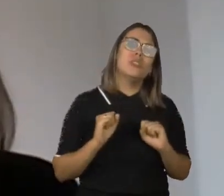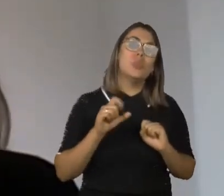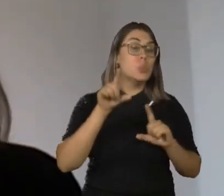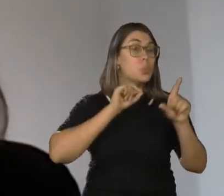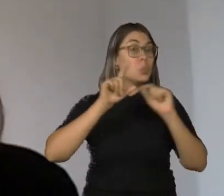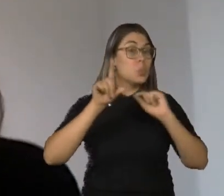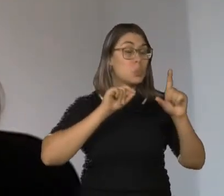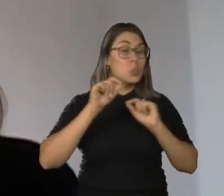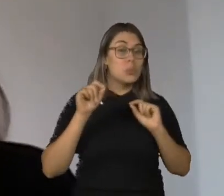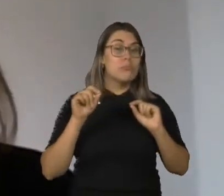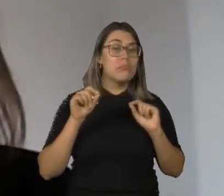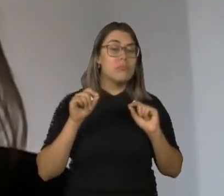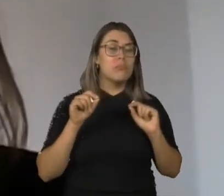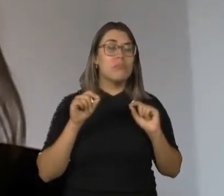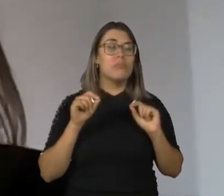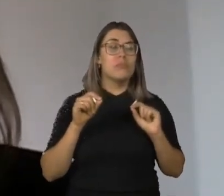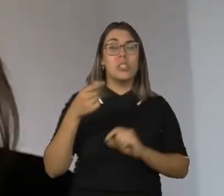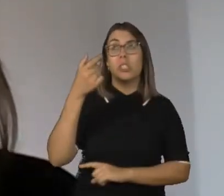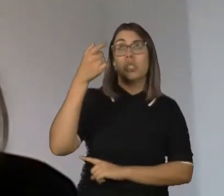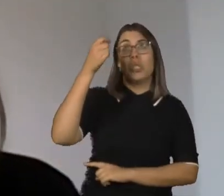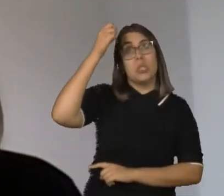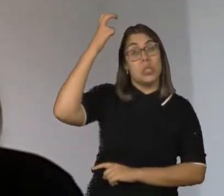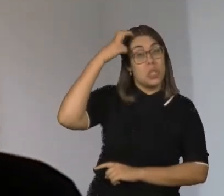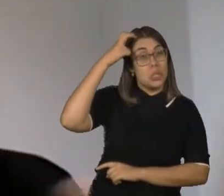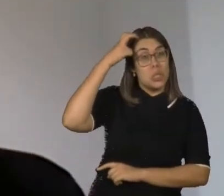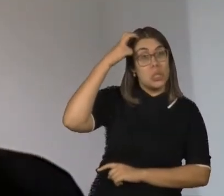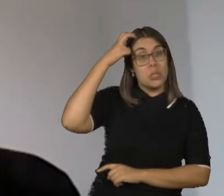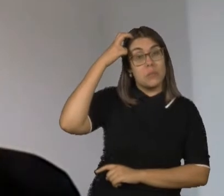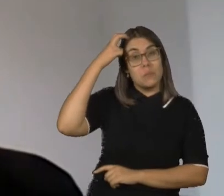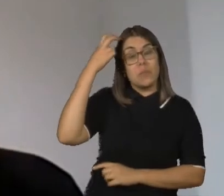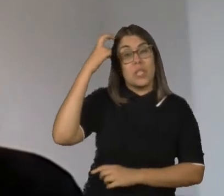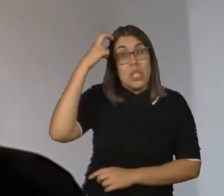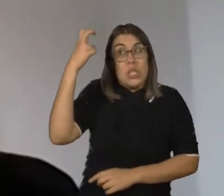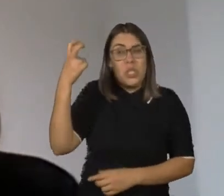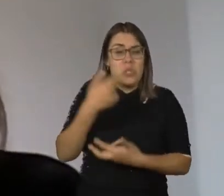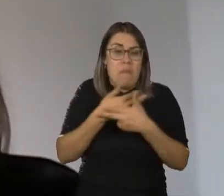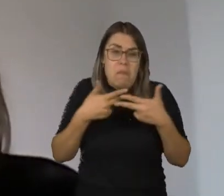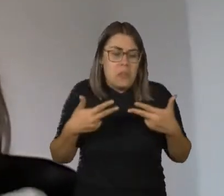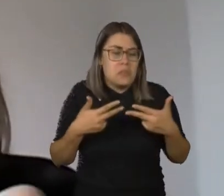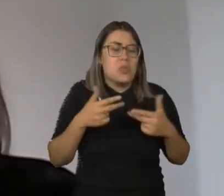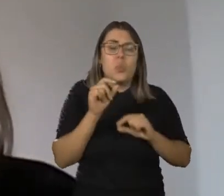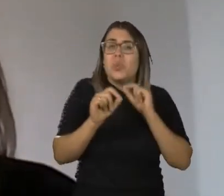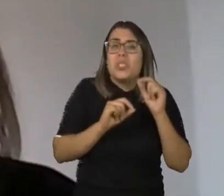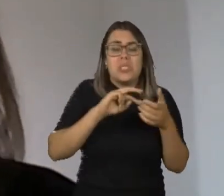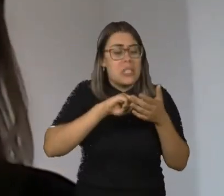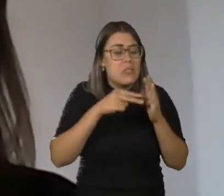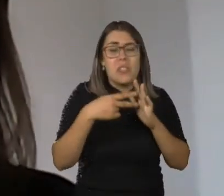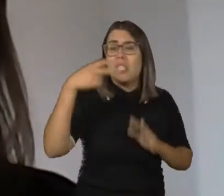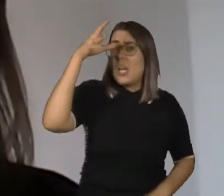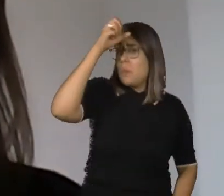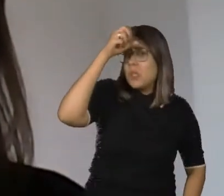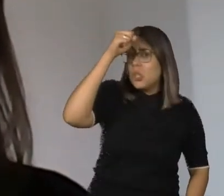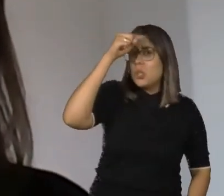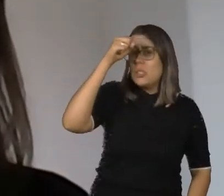sobre as noções de aprendizado, de inteligência, nas diversas áreas. O que é aprender? Se você está me dizendo que alguém